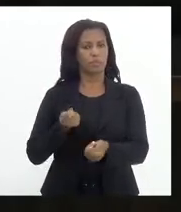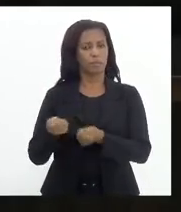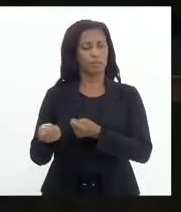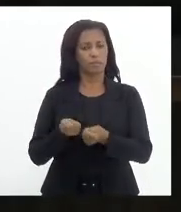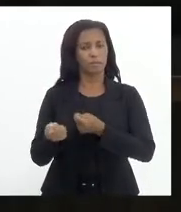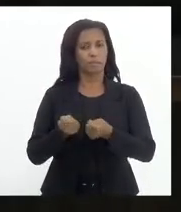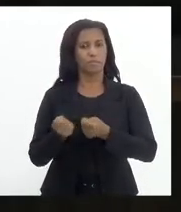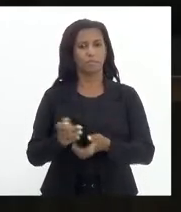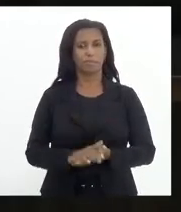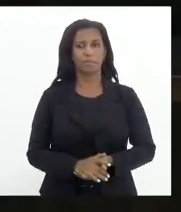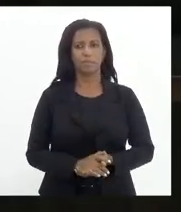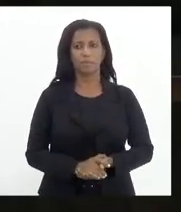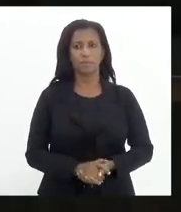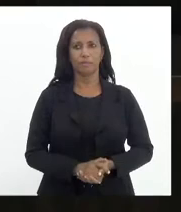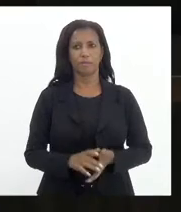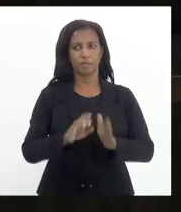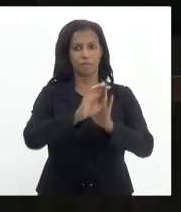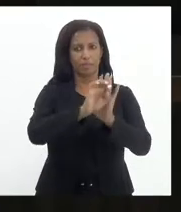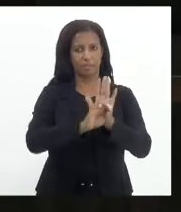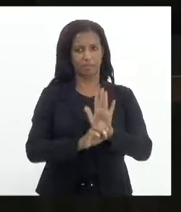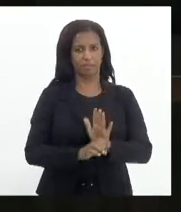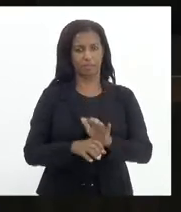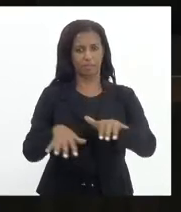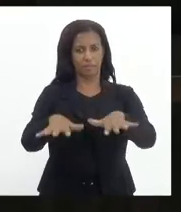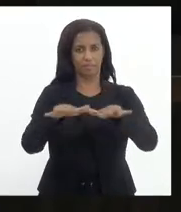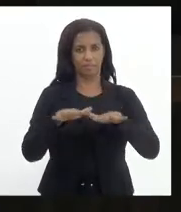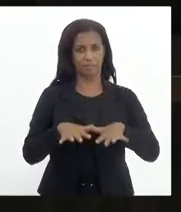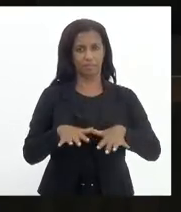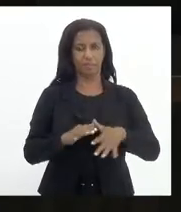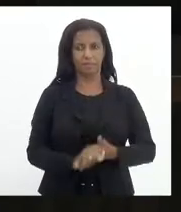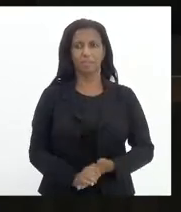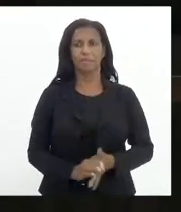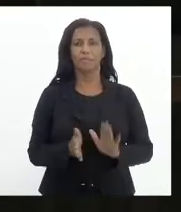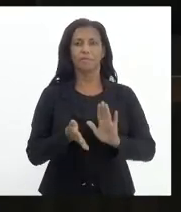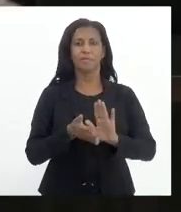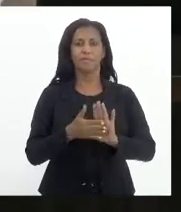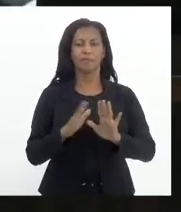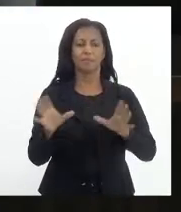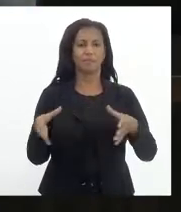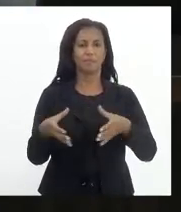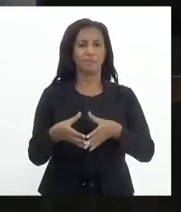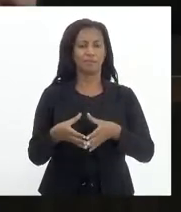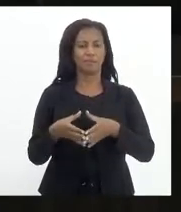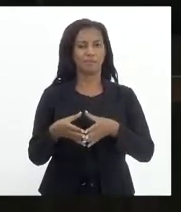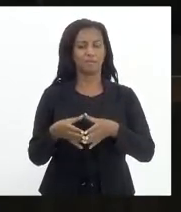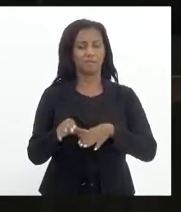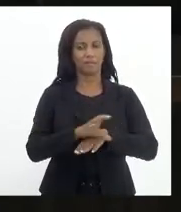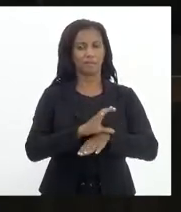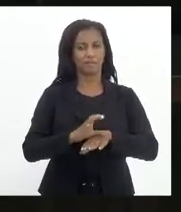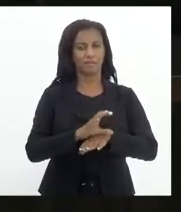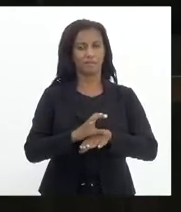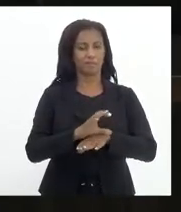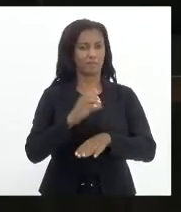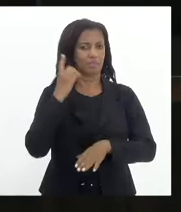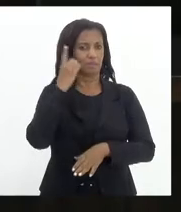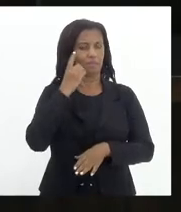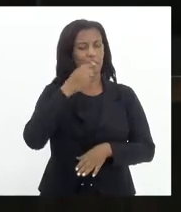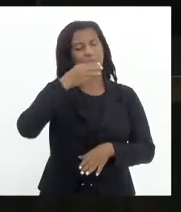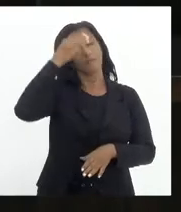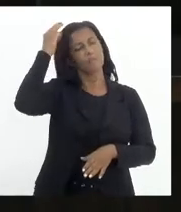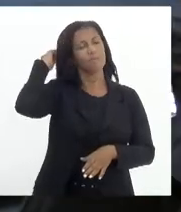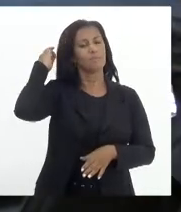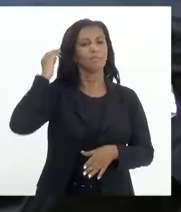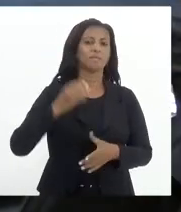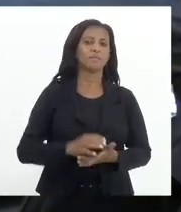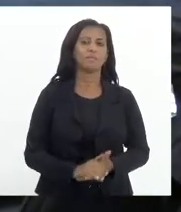controle às emendas de plenário. Para mim, pareceres da Comissão de Constituição e Justiça, deputado Márcio Pacheco.